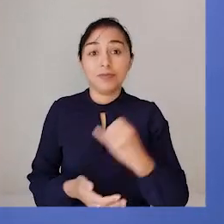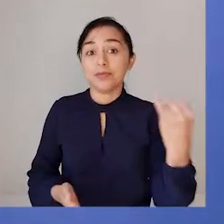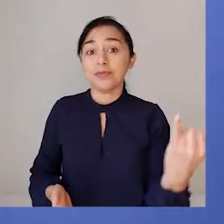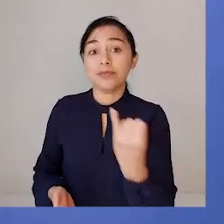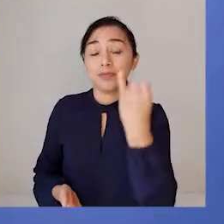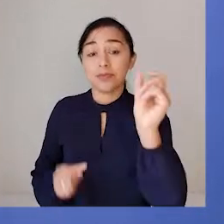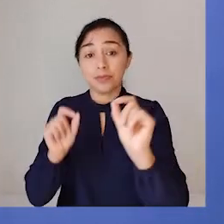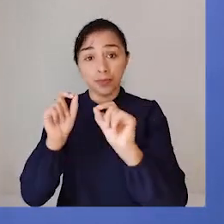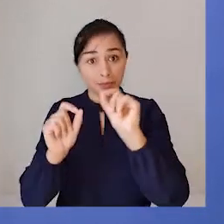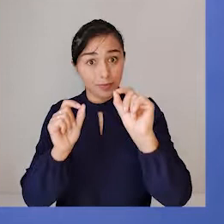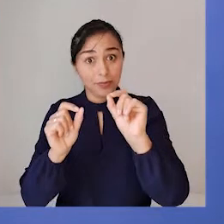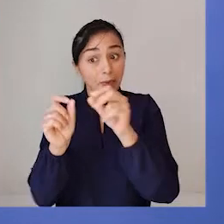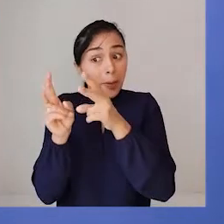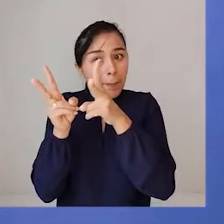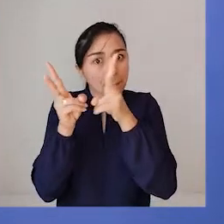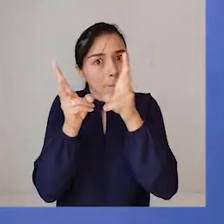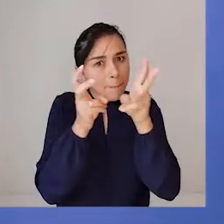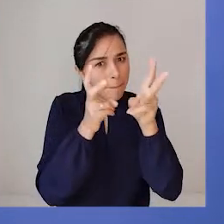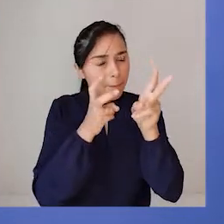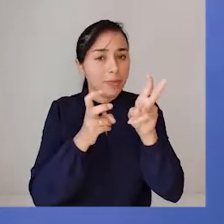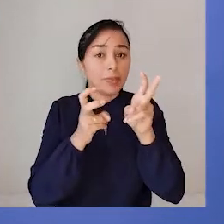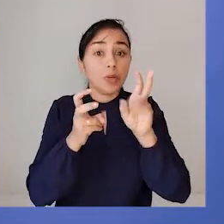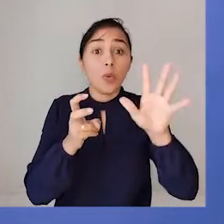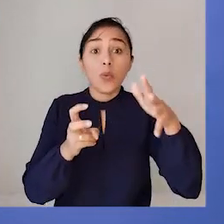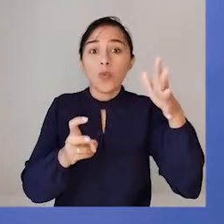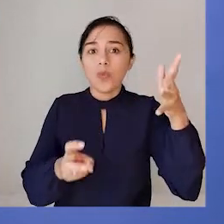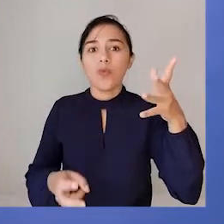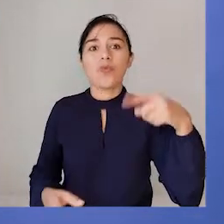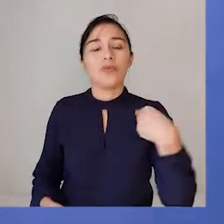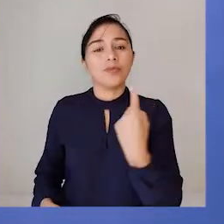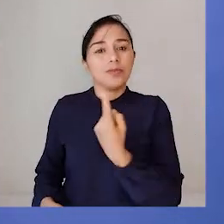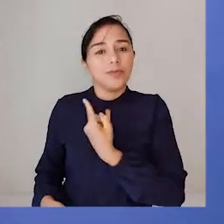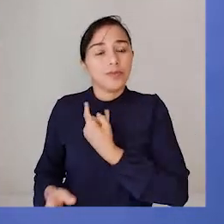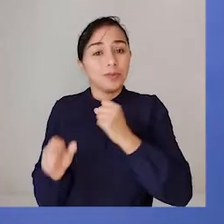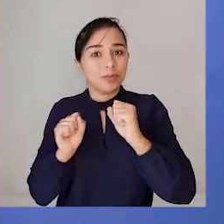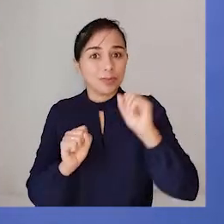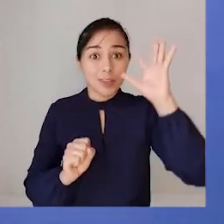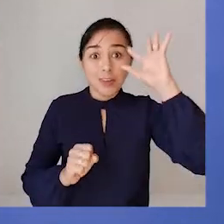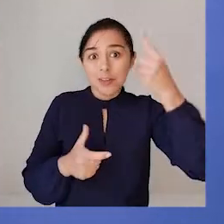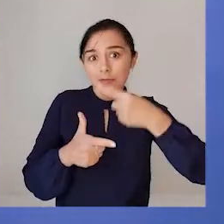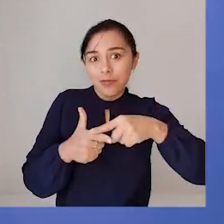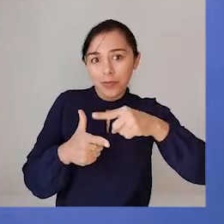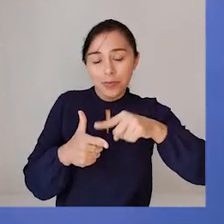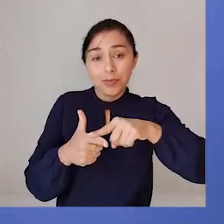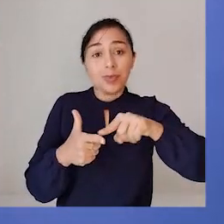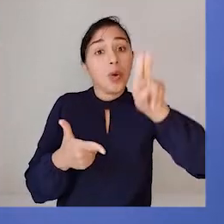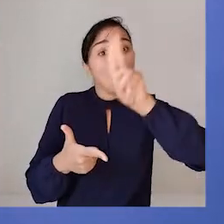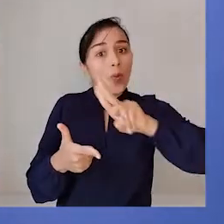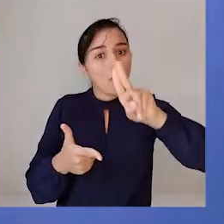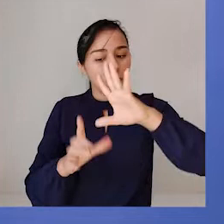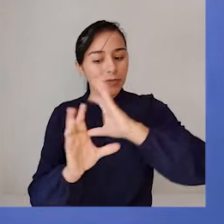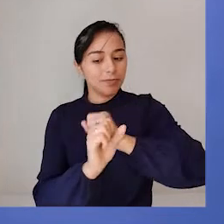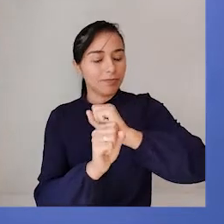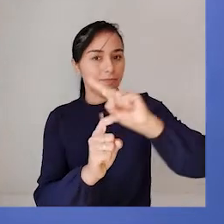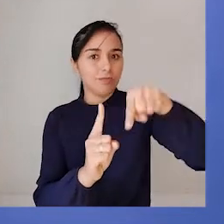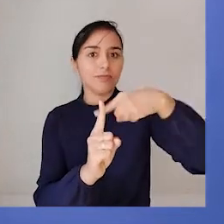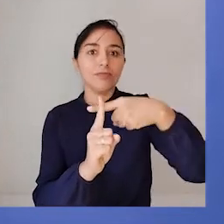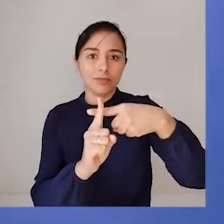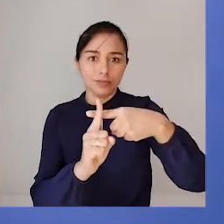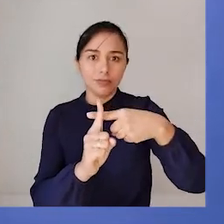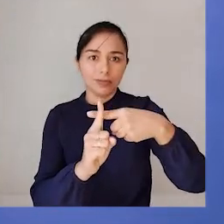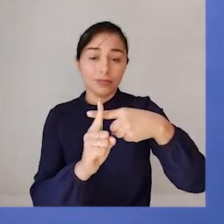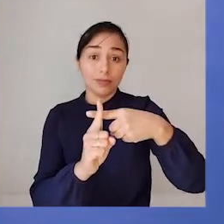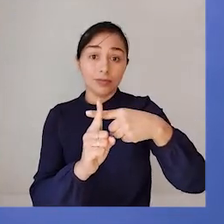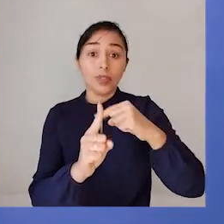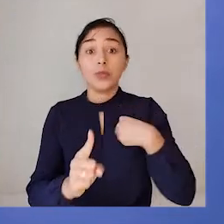é que nós consigamos perceber quando um determinado problema, ele diz respeito à ideia de